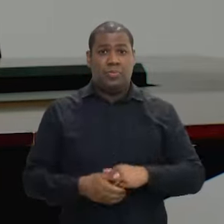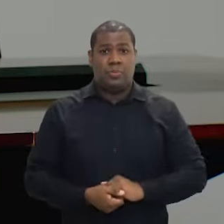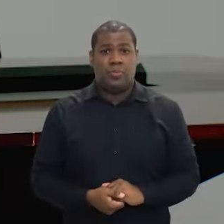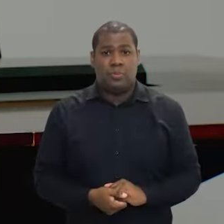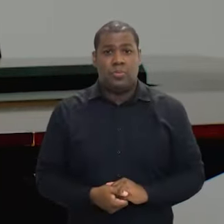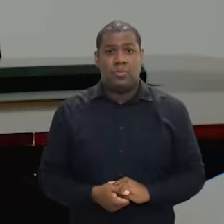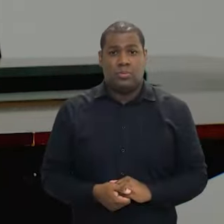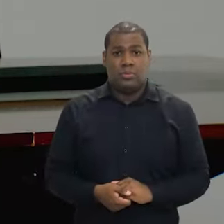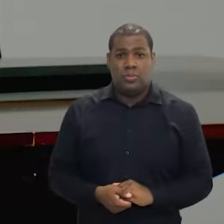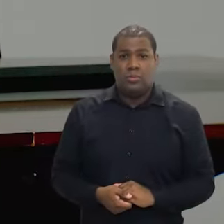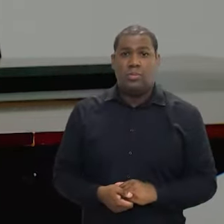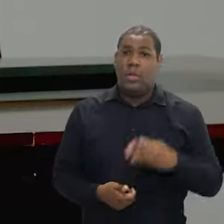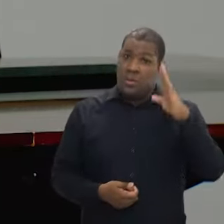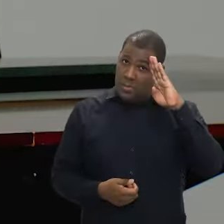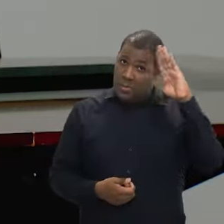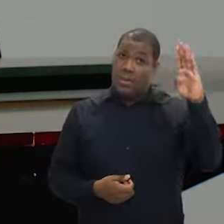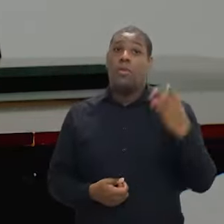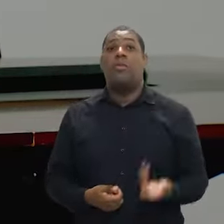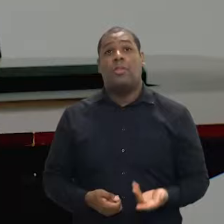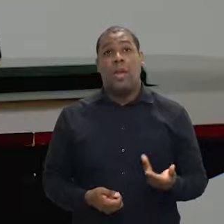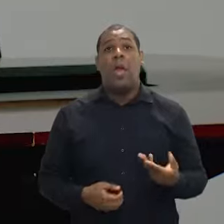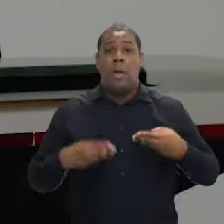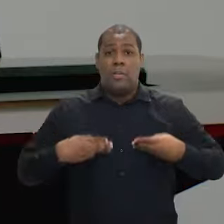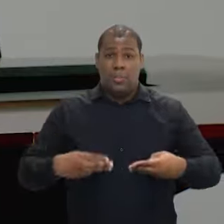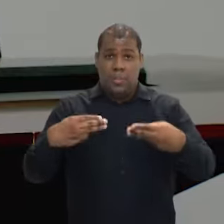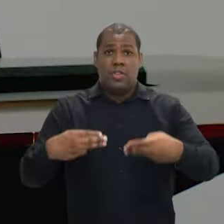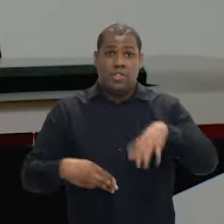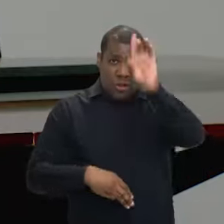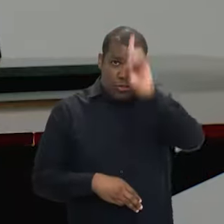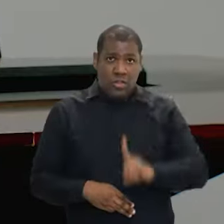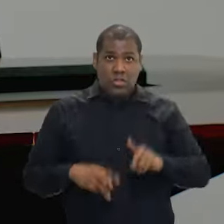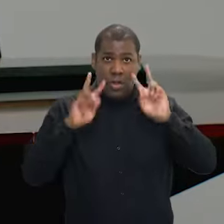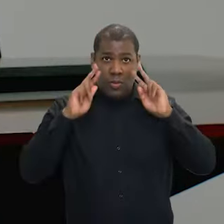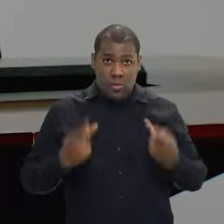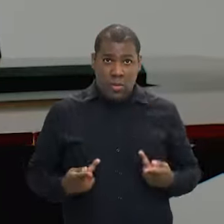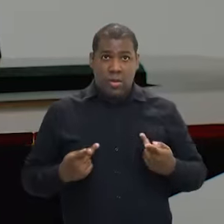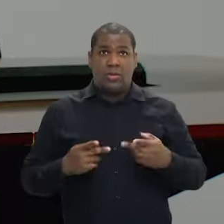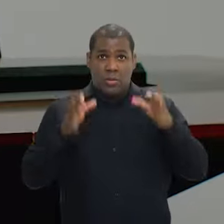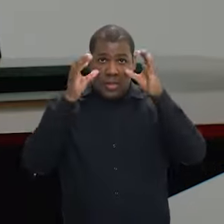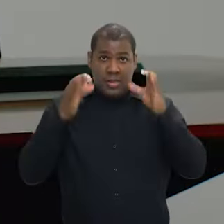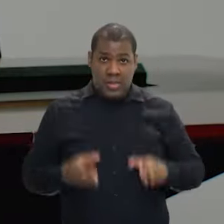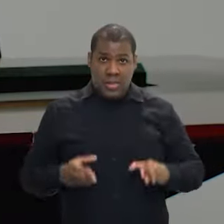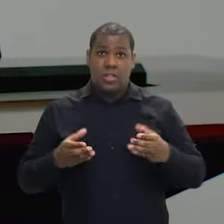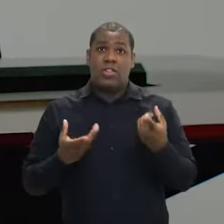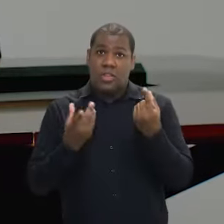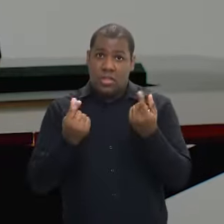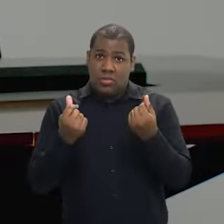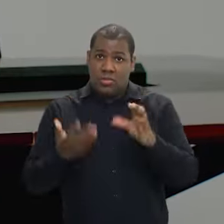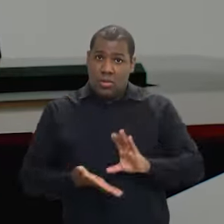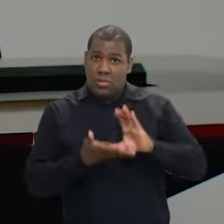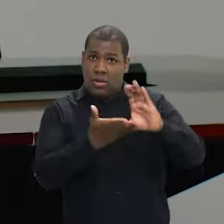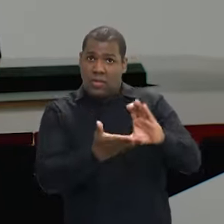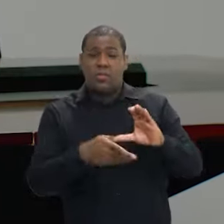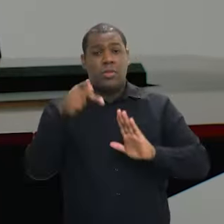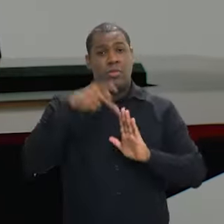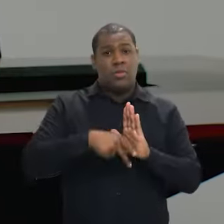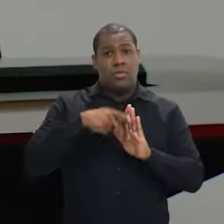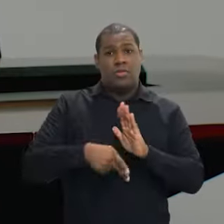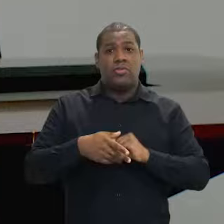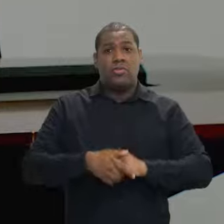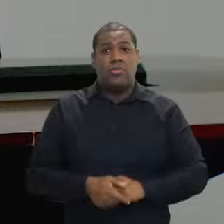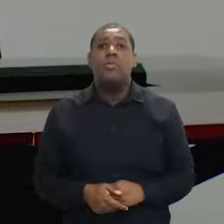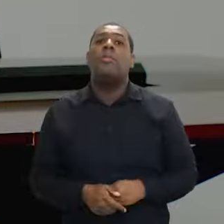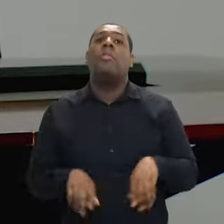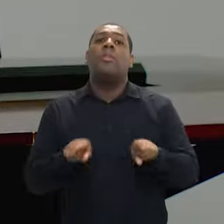na transferência de recursos que o Ministério faz para sustentar esses programas. Mas também